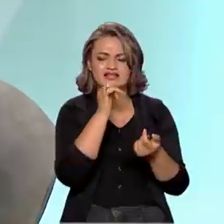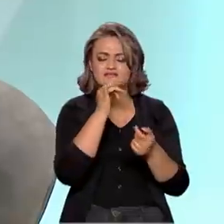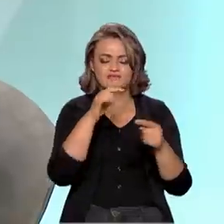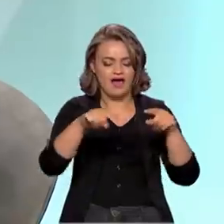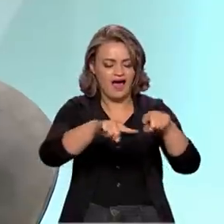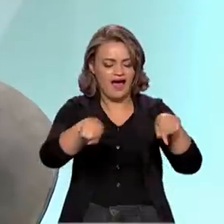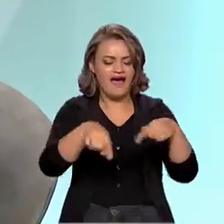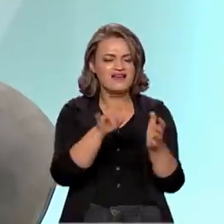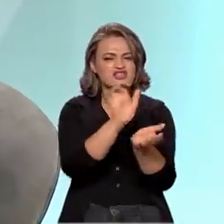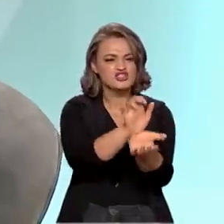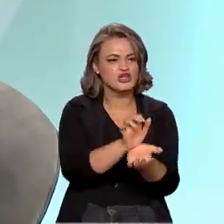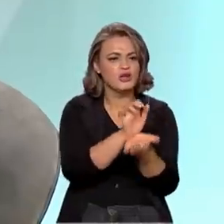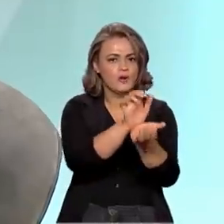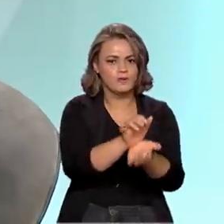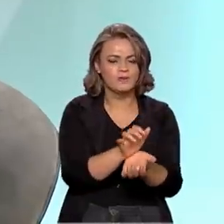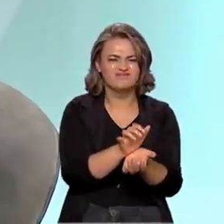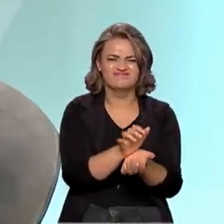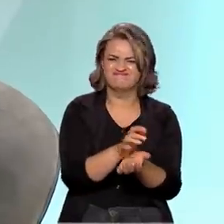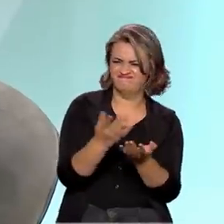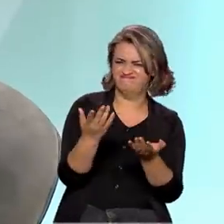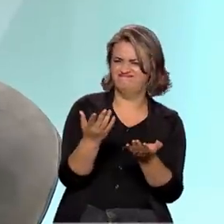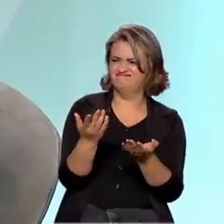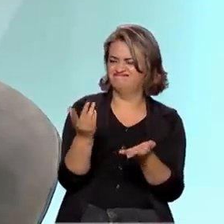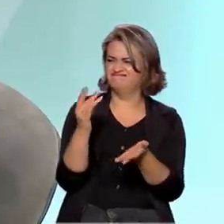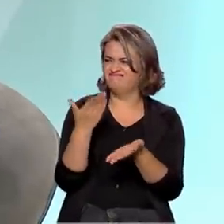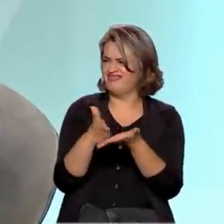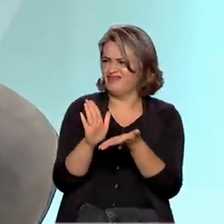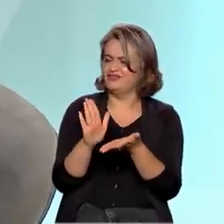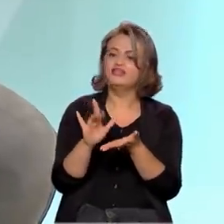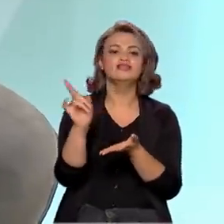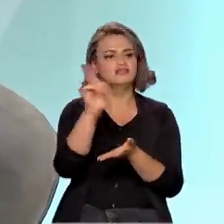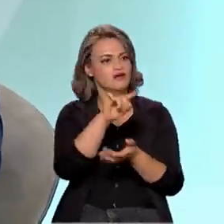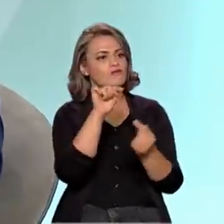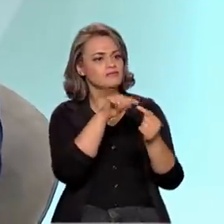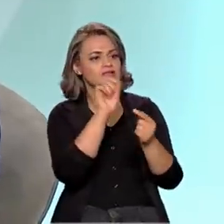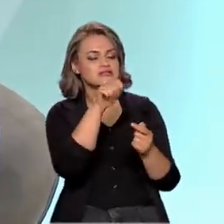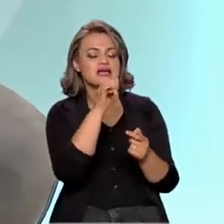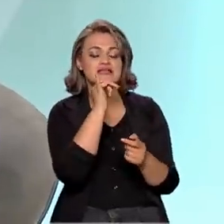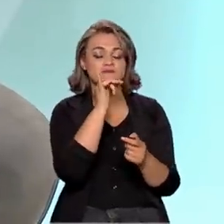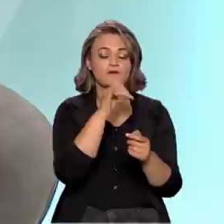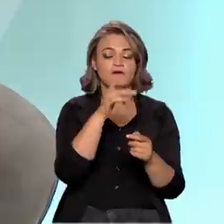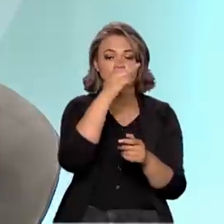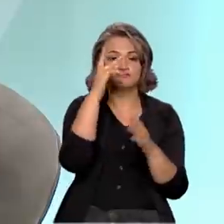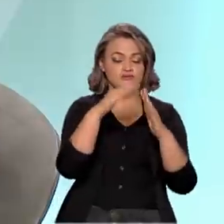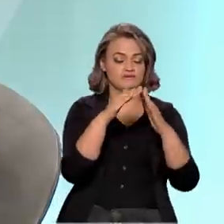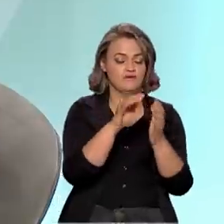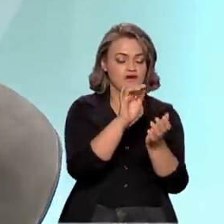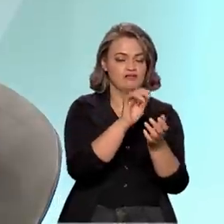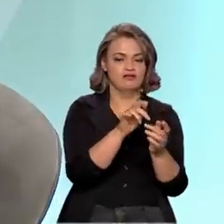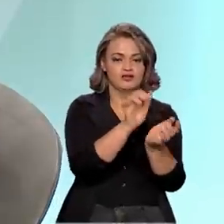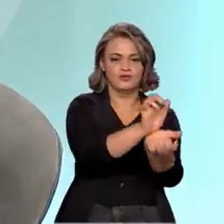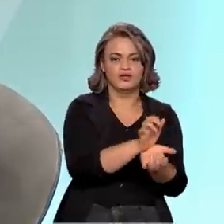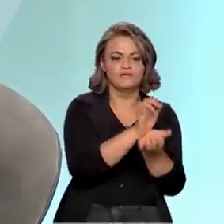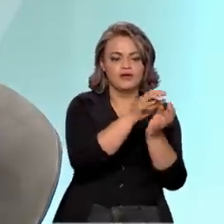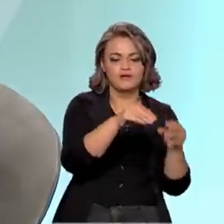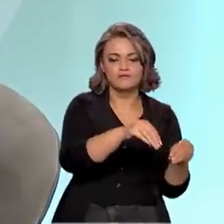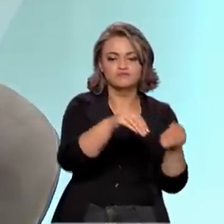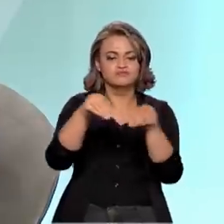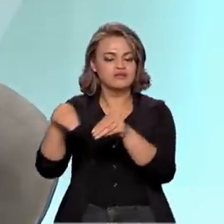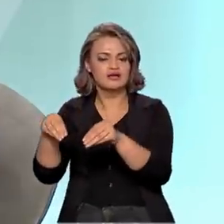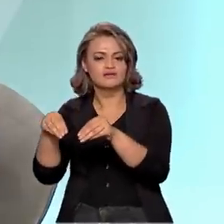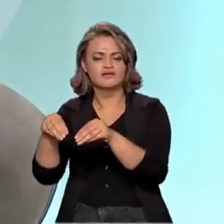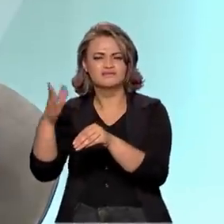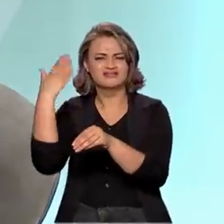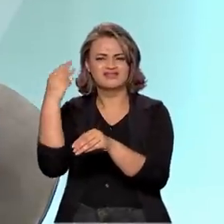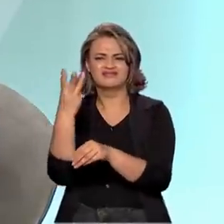que isso aqui tem a ver? Tem, porque eles foram mudados, vamos dizer assim, de posição, relocados lá atrás,